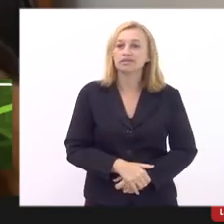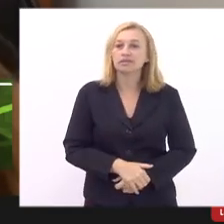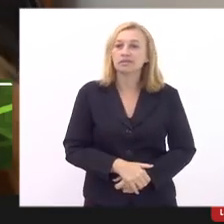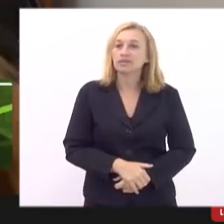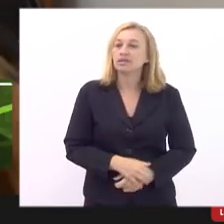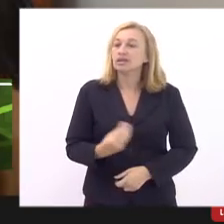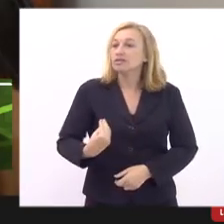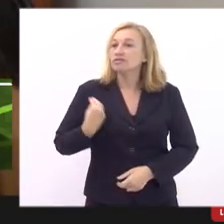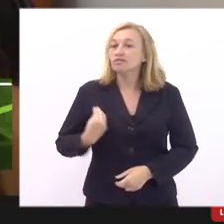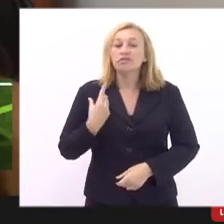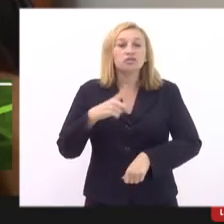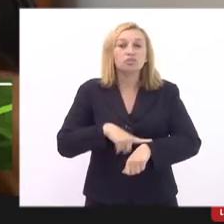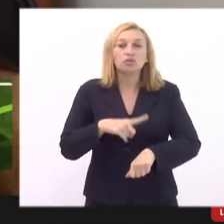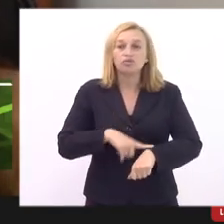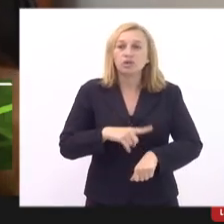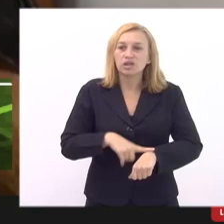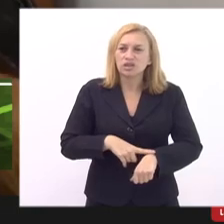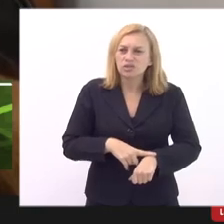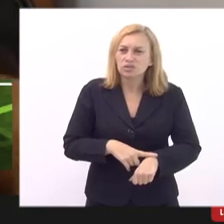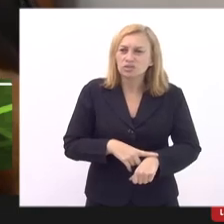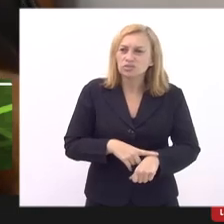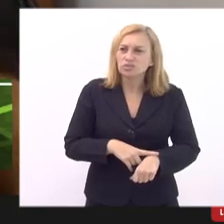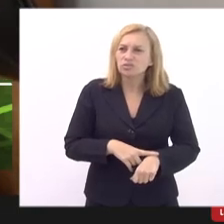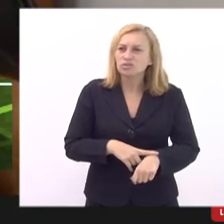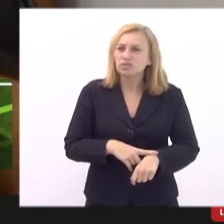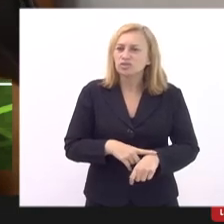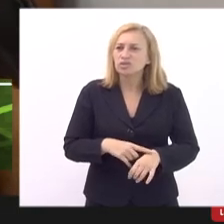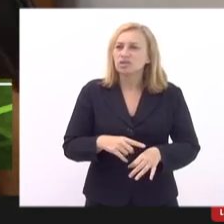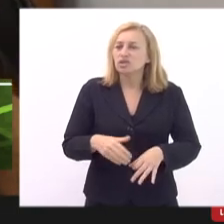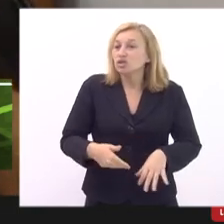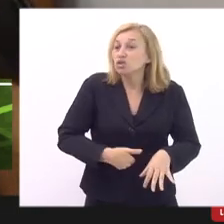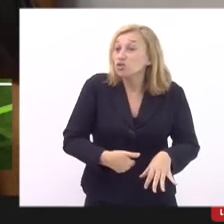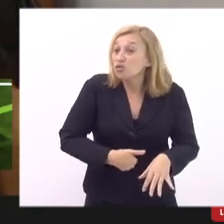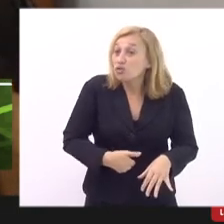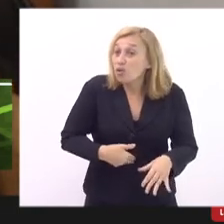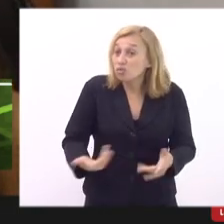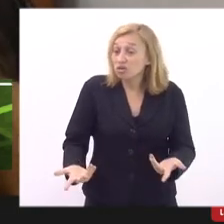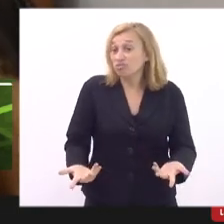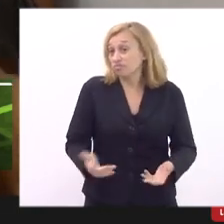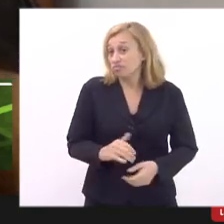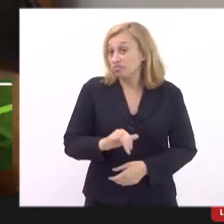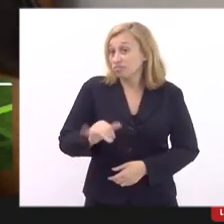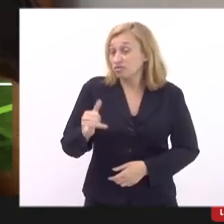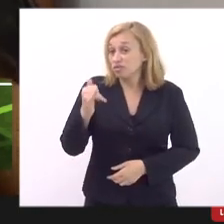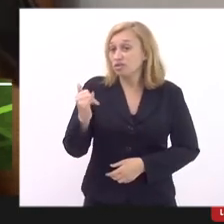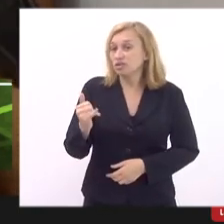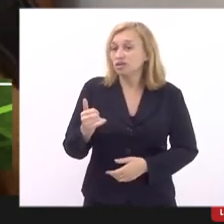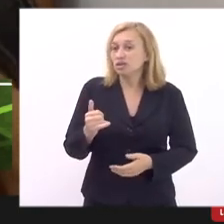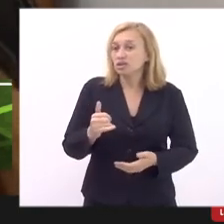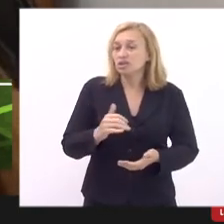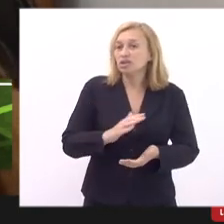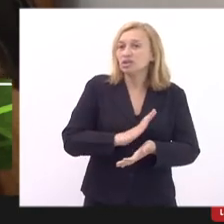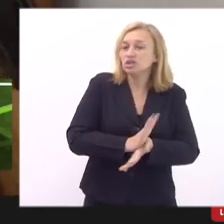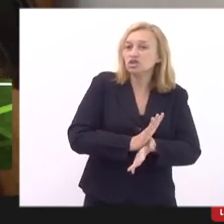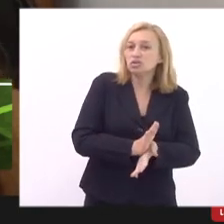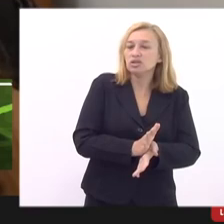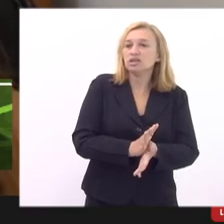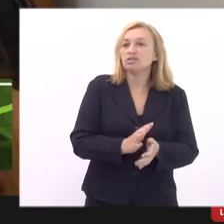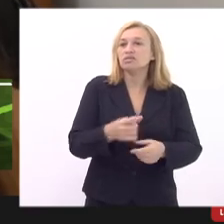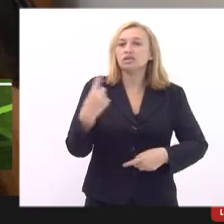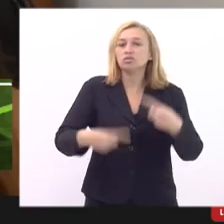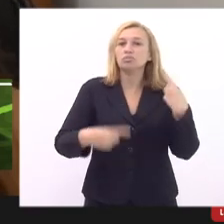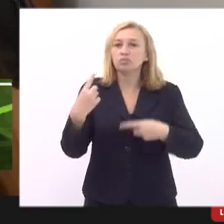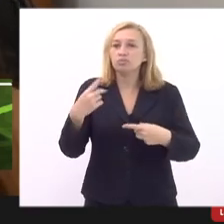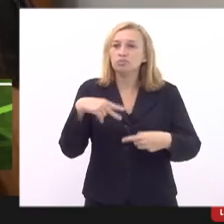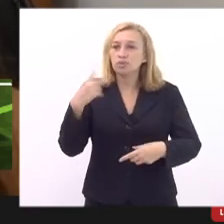vive num momento de um infelizmente um projeto político de fome de inflação de destruição das políticas de segurança alimentar e nutricional